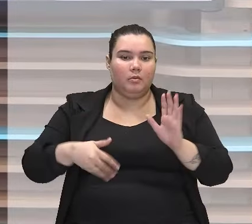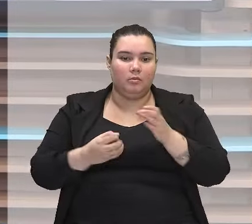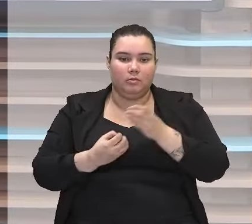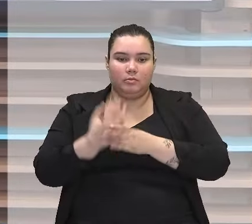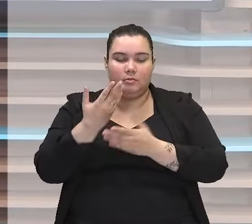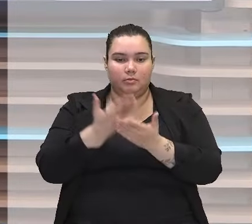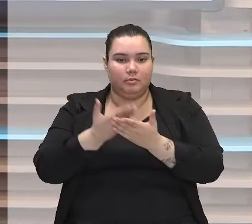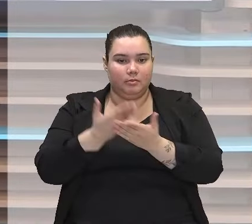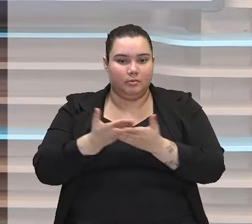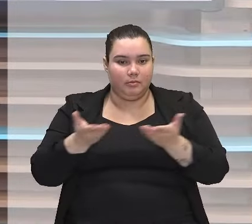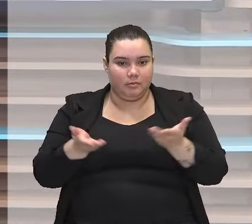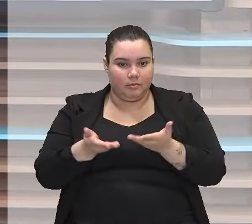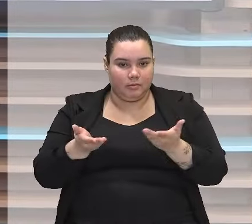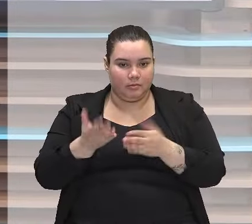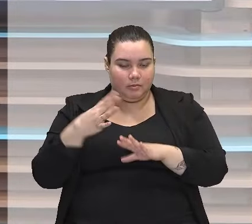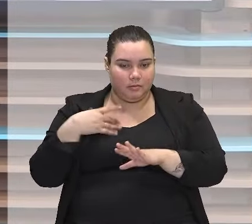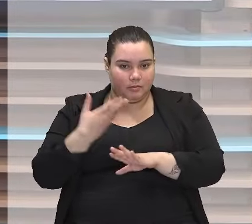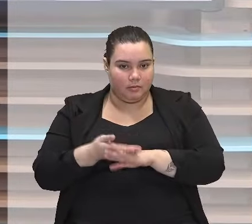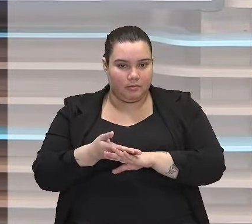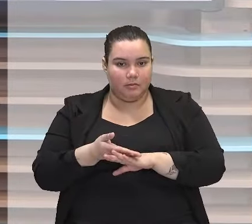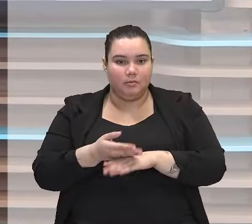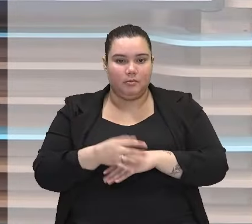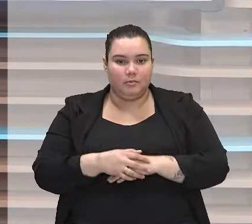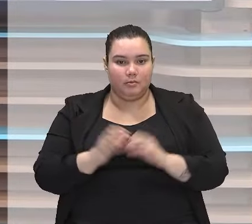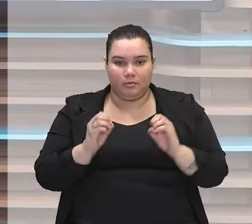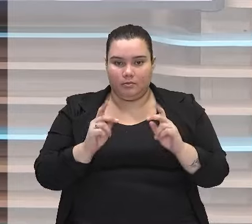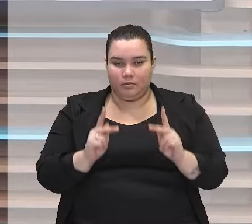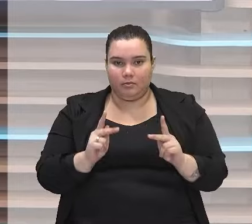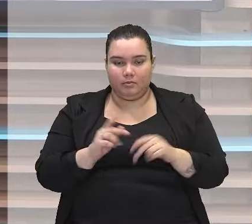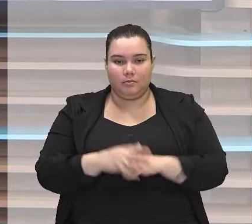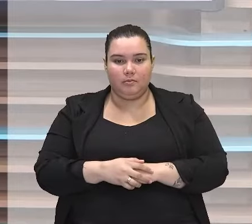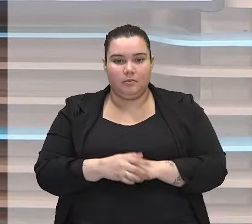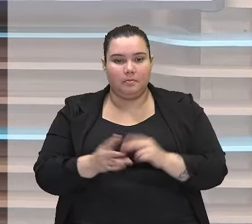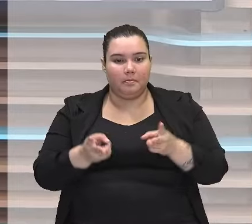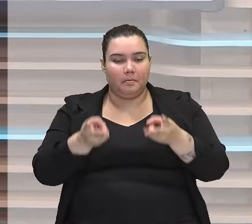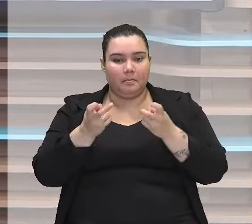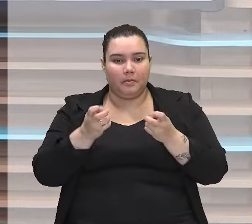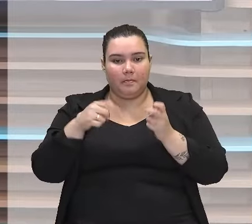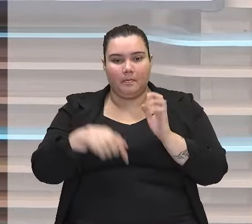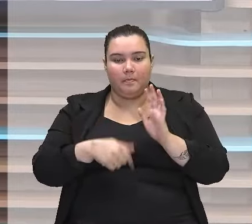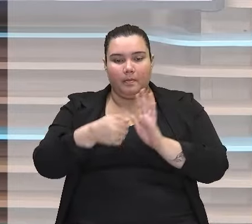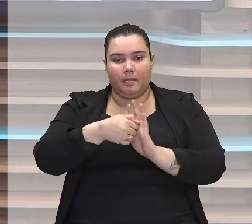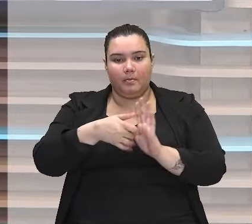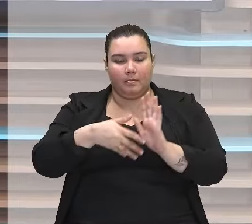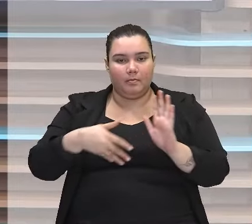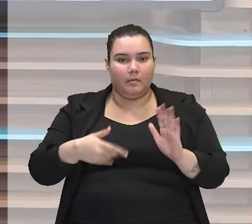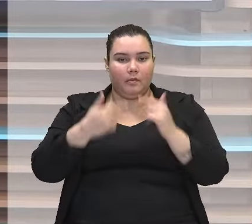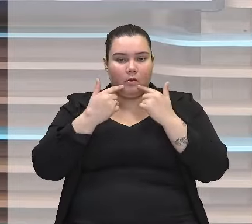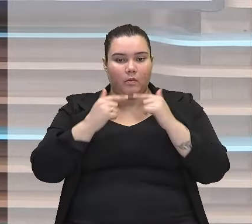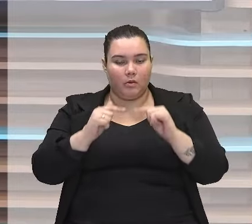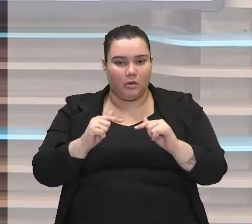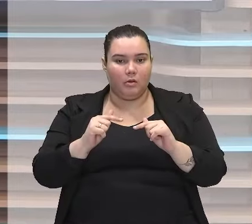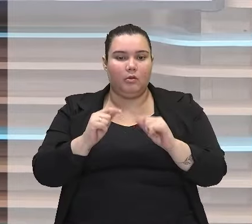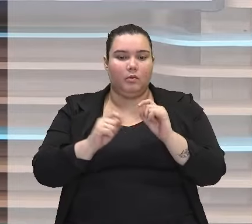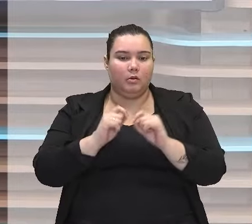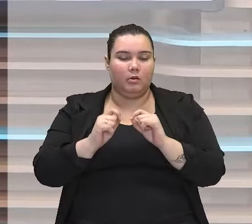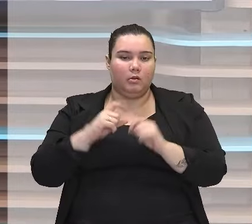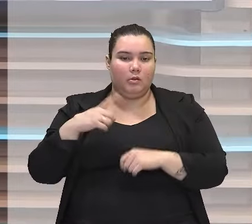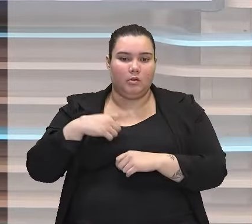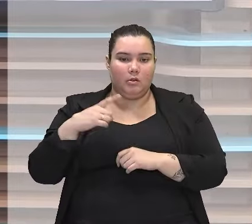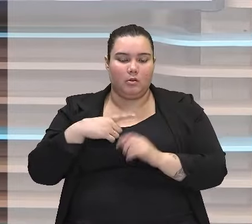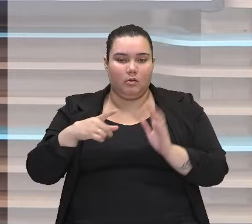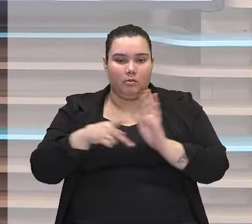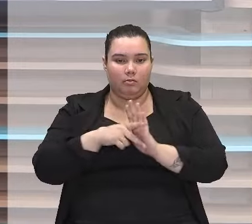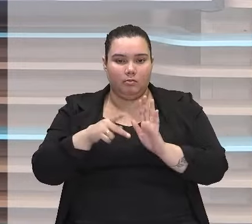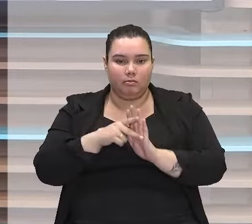que nós estudamos até esse momento, ok? Perceba que são figuras de linguagem que estão relacionadas